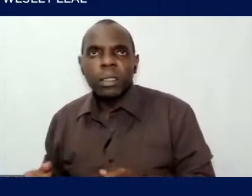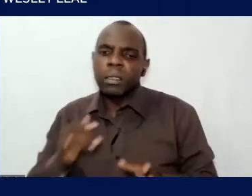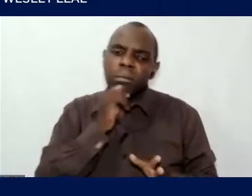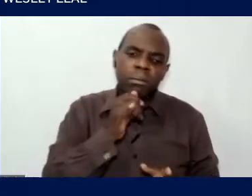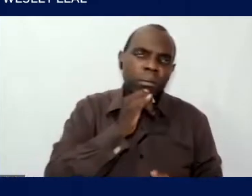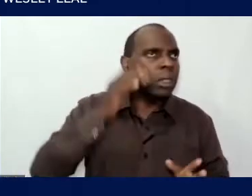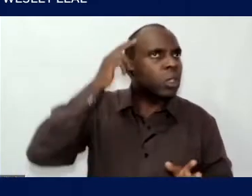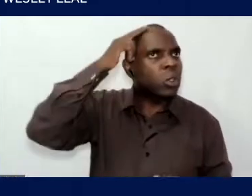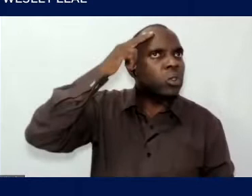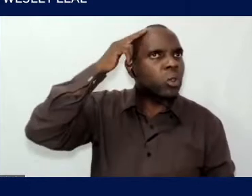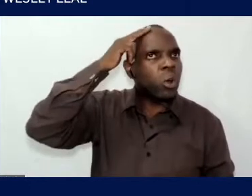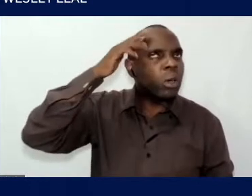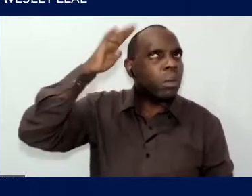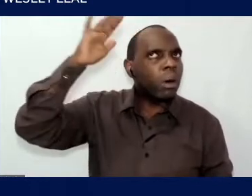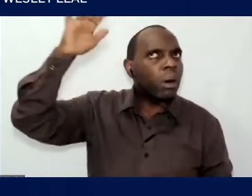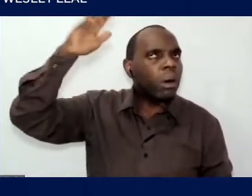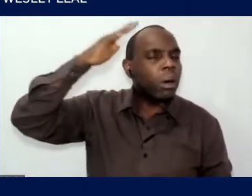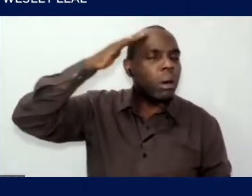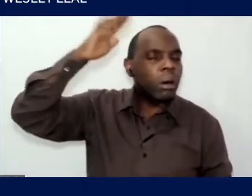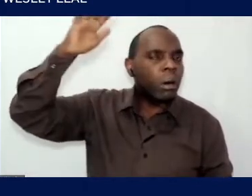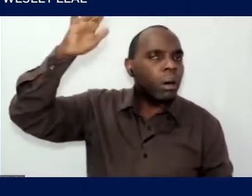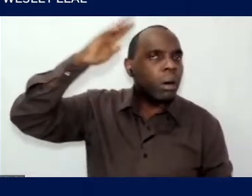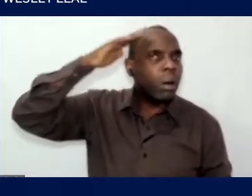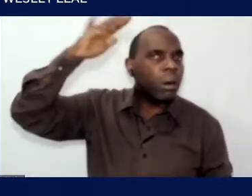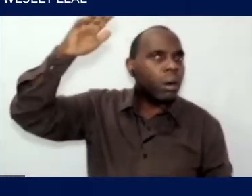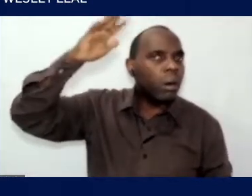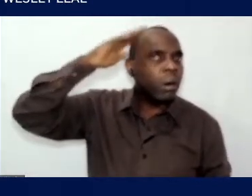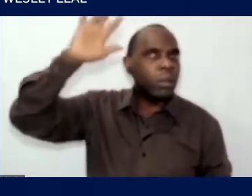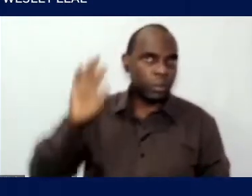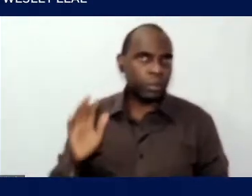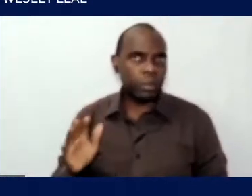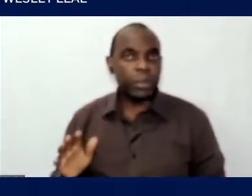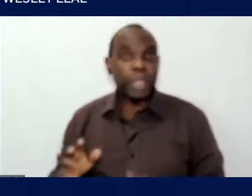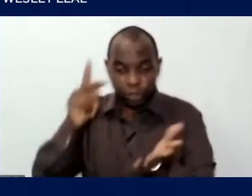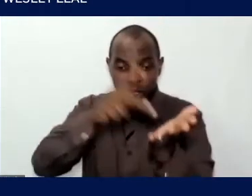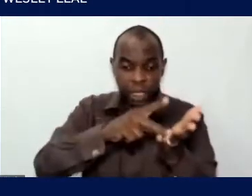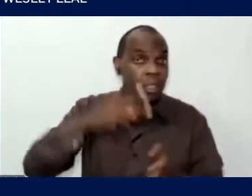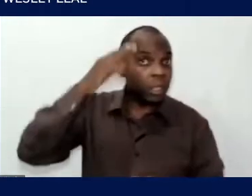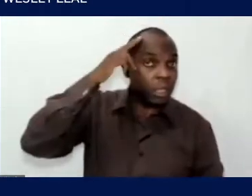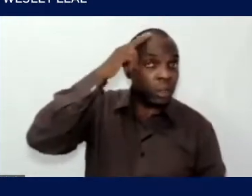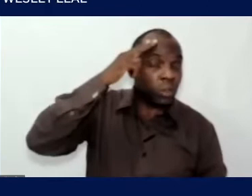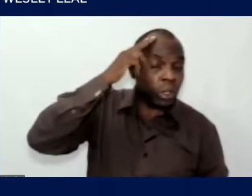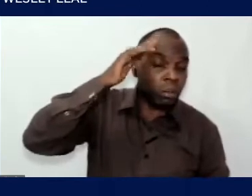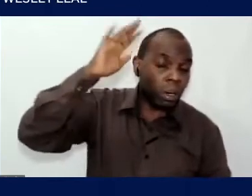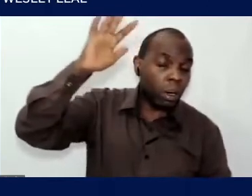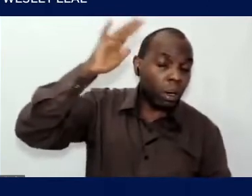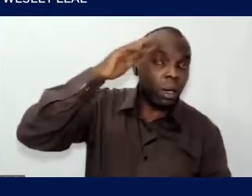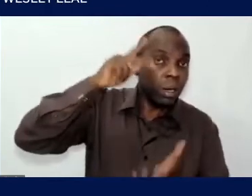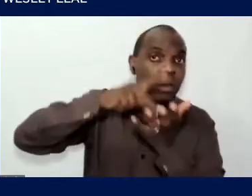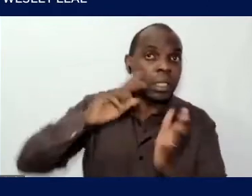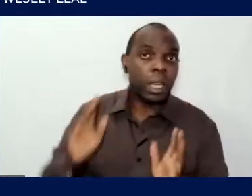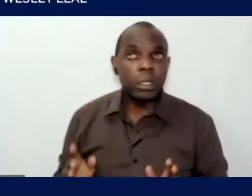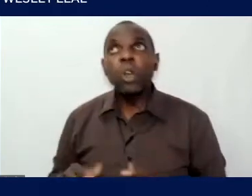Sonhado mesmo Não estou falando do sonho Só como utopia Ou só como desejo de